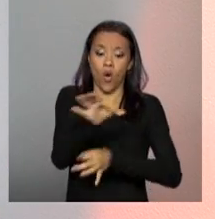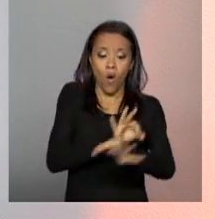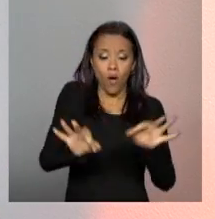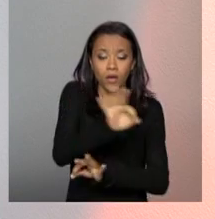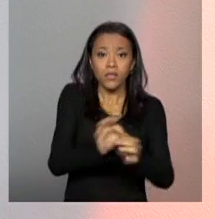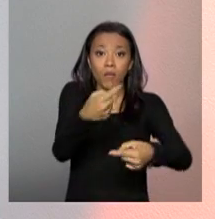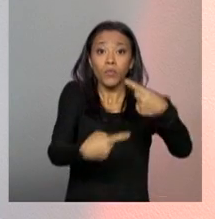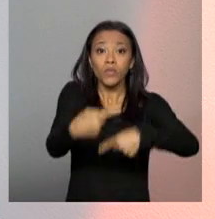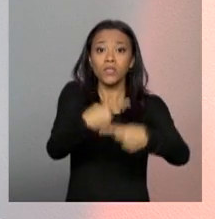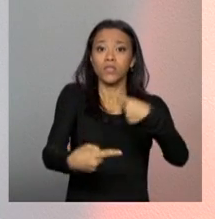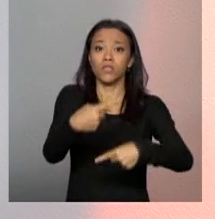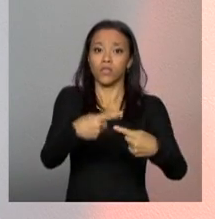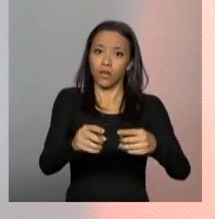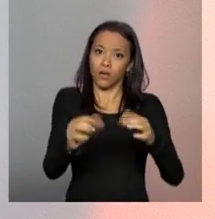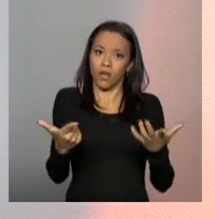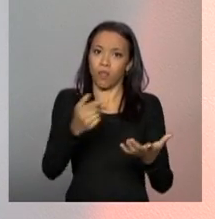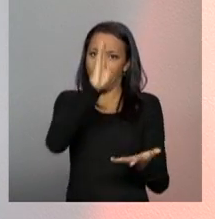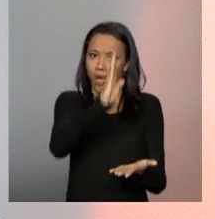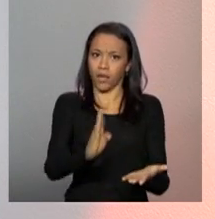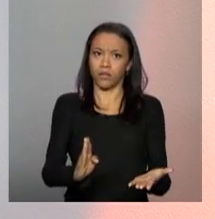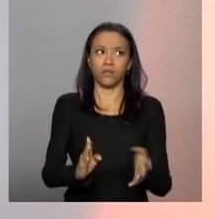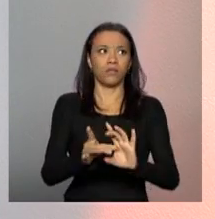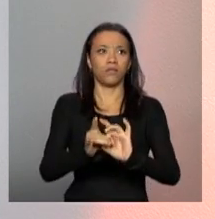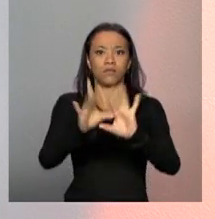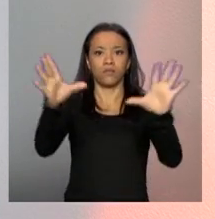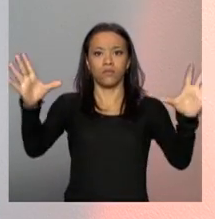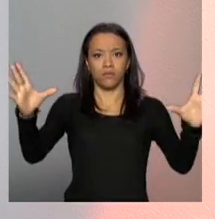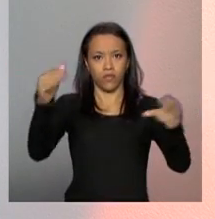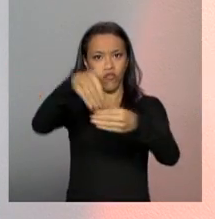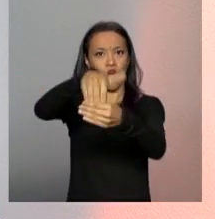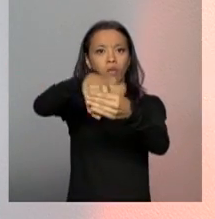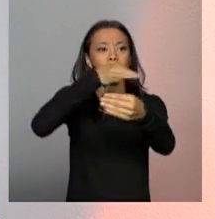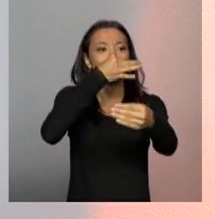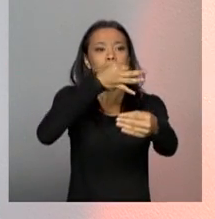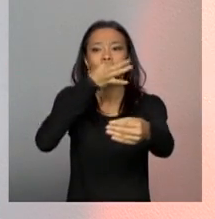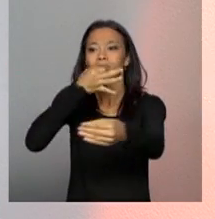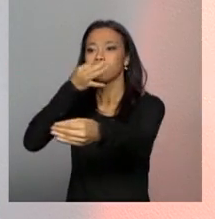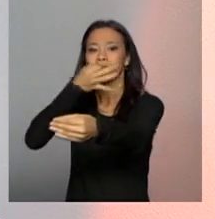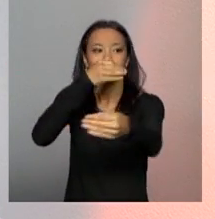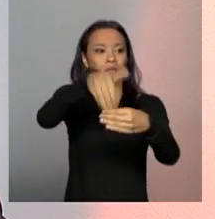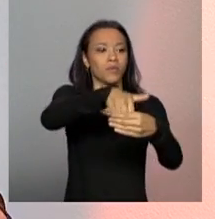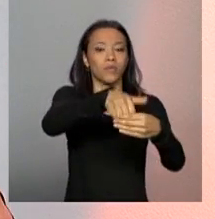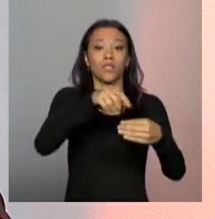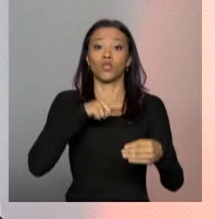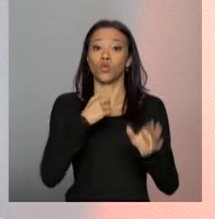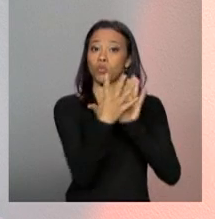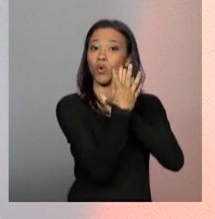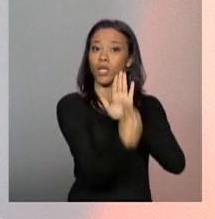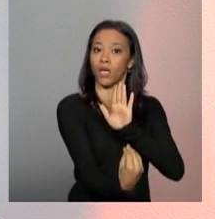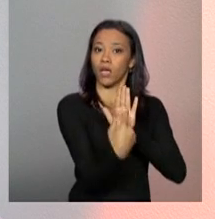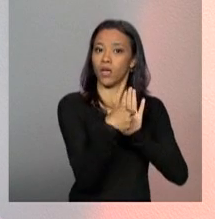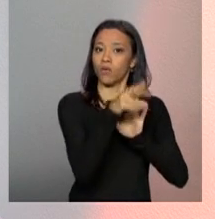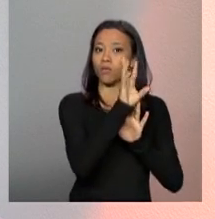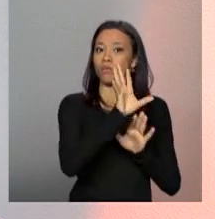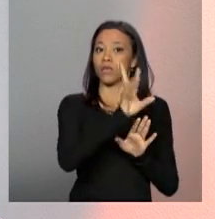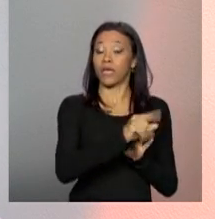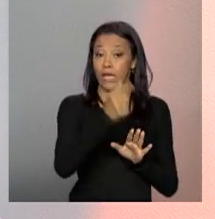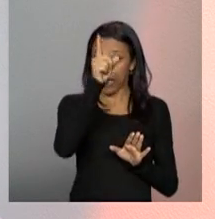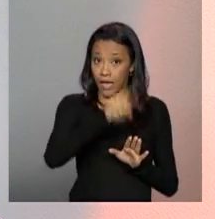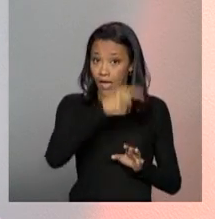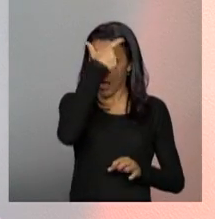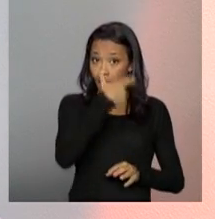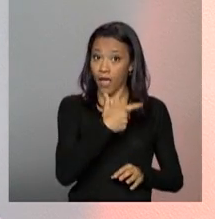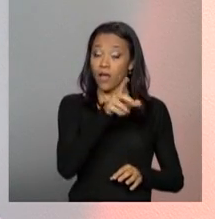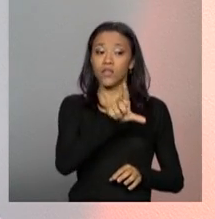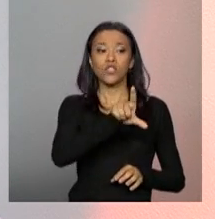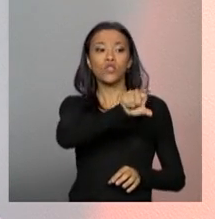até porque nós estamos num país democrático, nós estamos num país onde imperam dois modelos de democracia, a democracia representativa, que é composta pelos